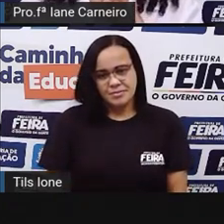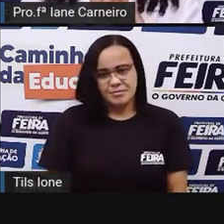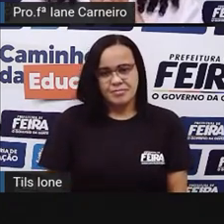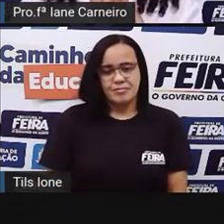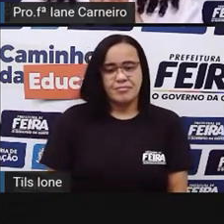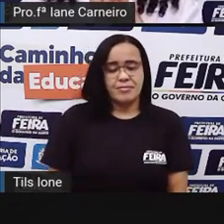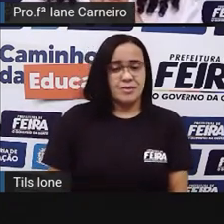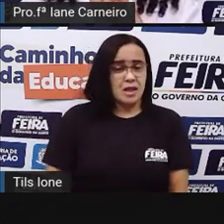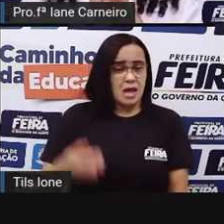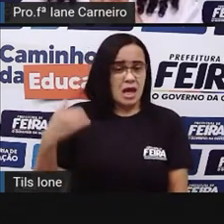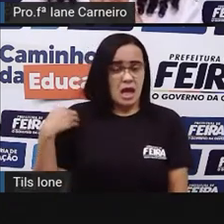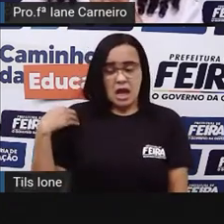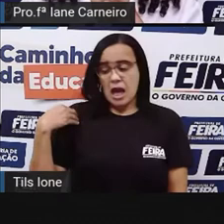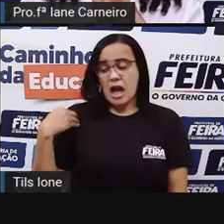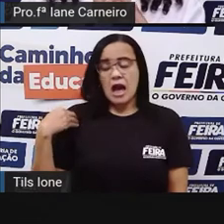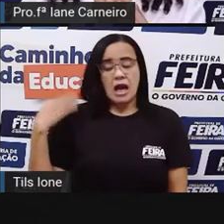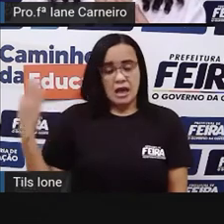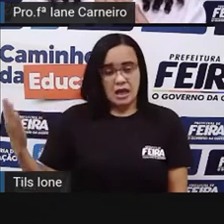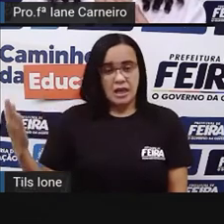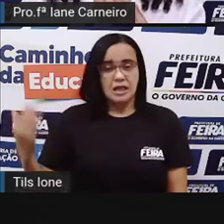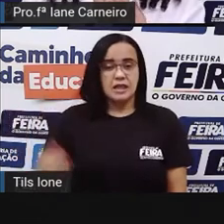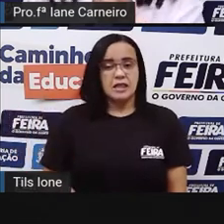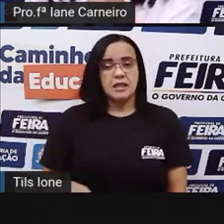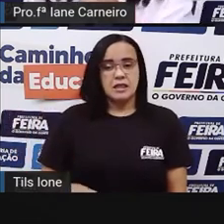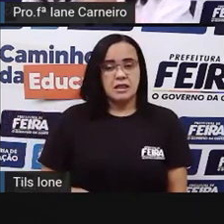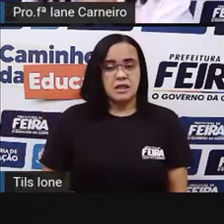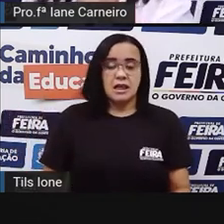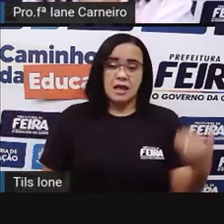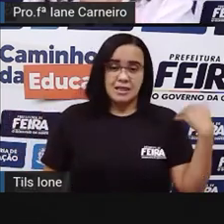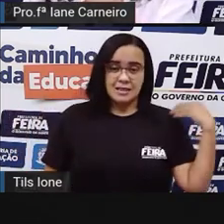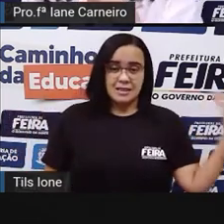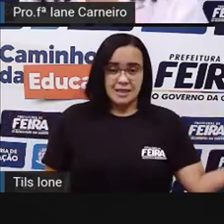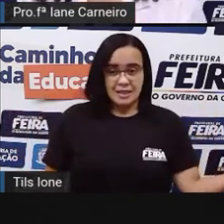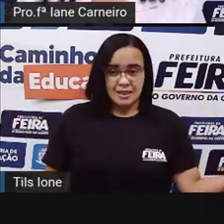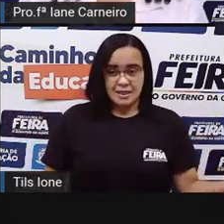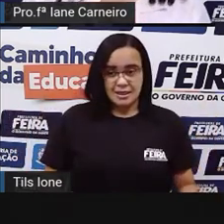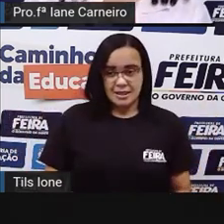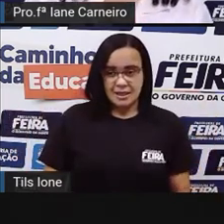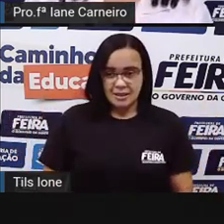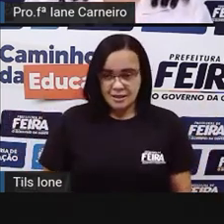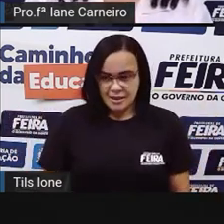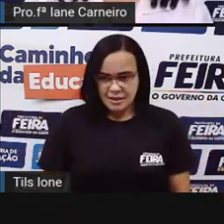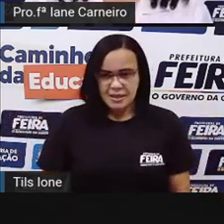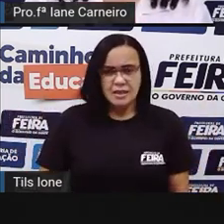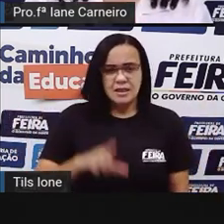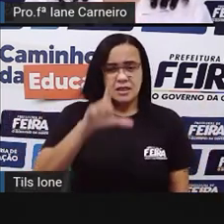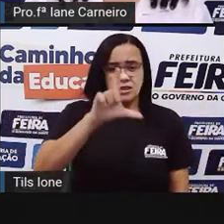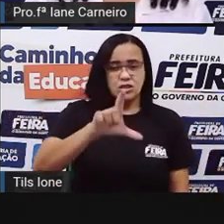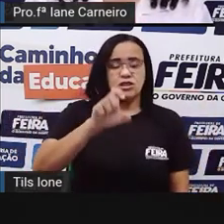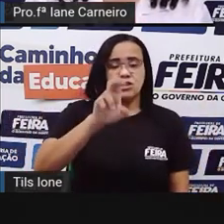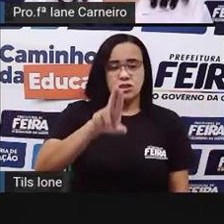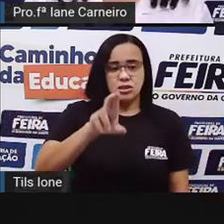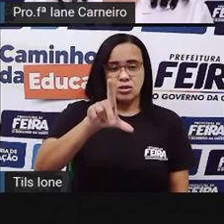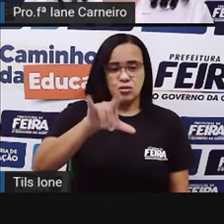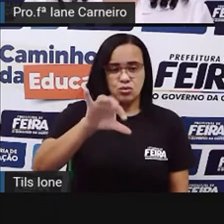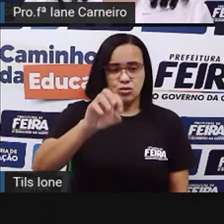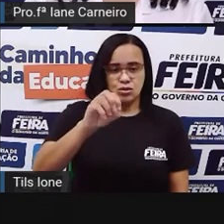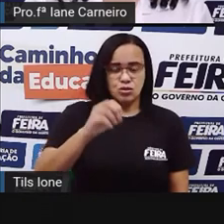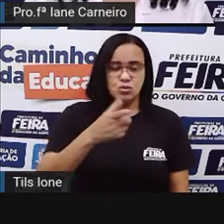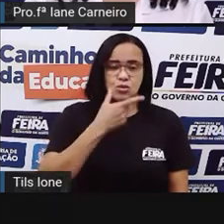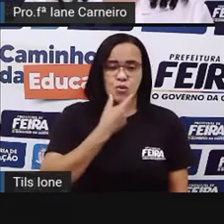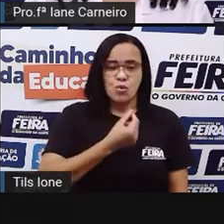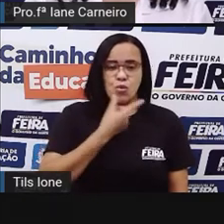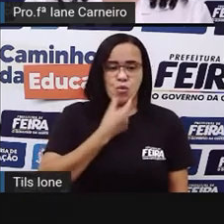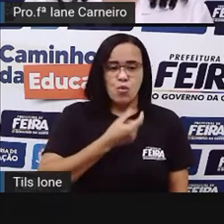Lúcio. Vamos conferir se é isso mesmo, ó. Aqui, ó. É a esquerda. Né? Aqui, essa mão aqui de Lúcio, ó. É a